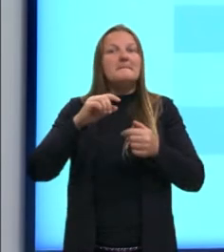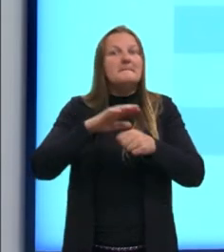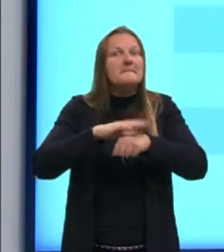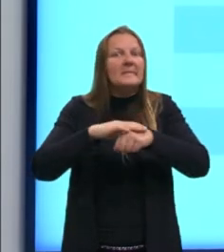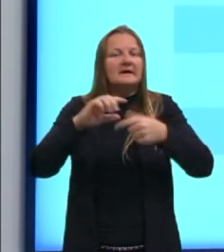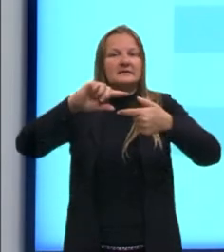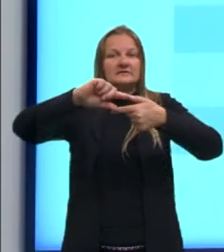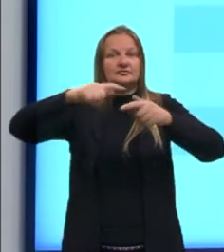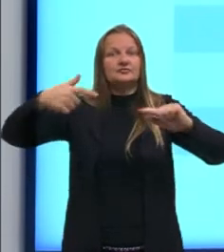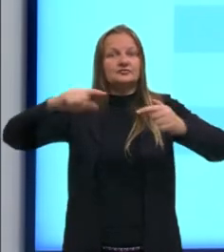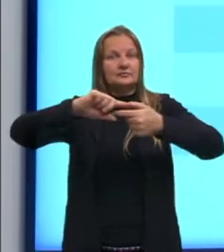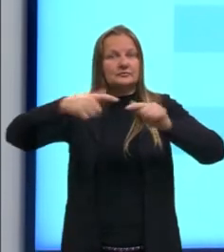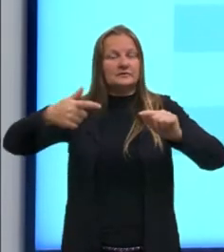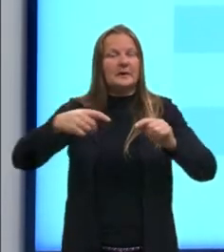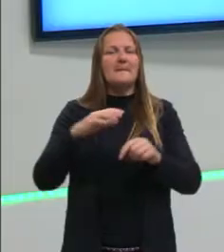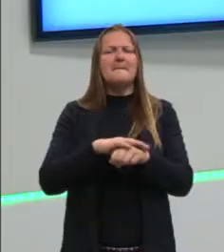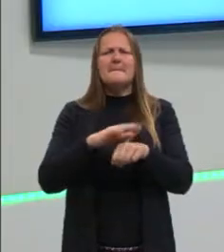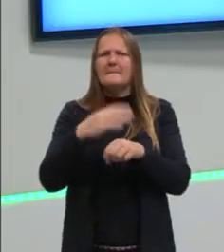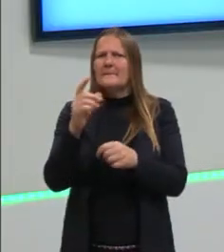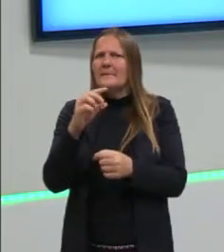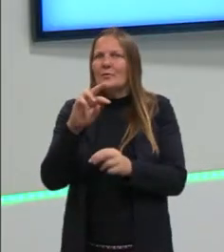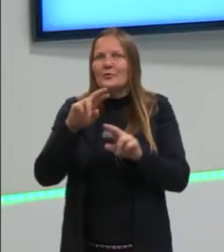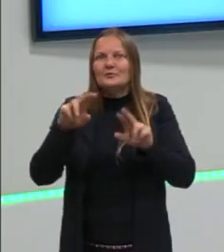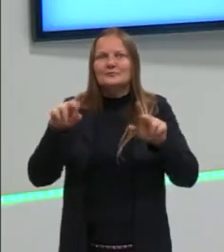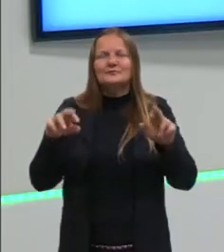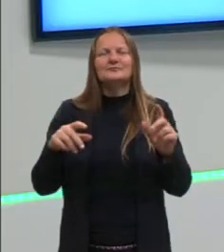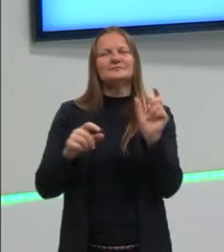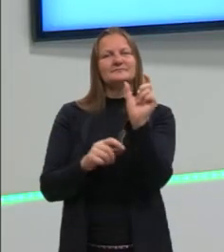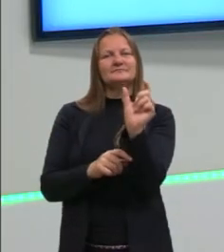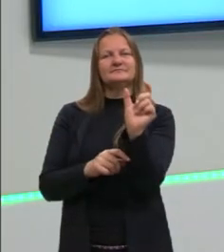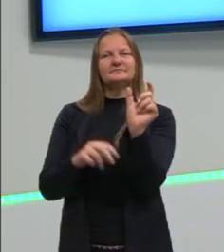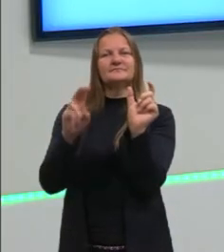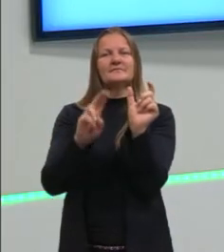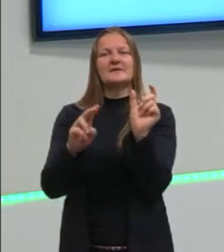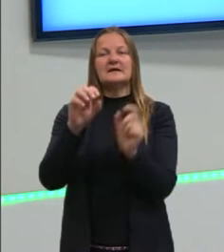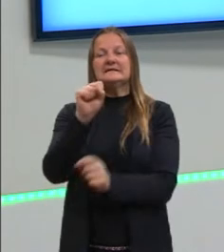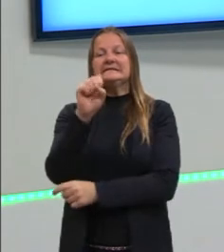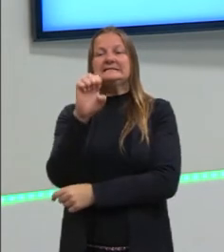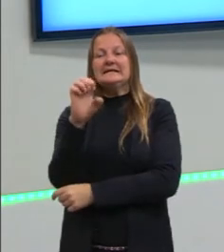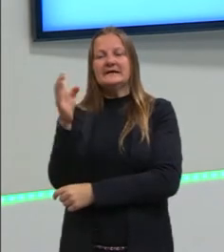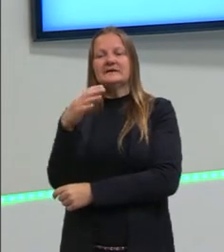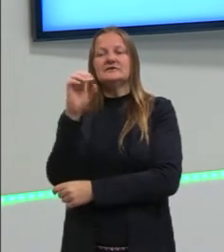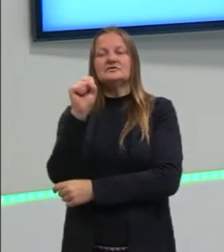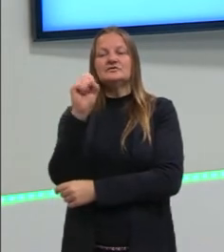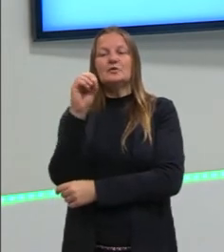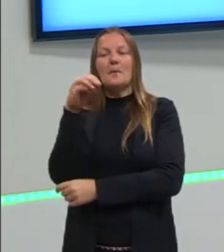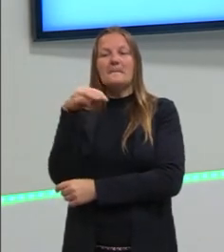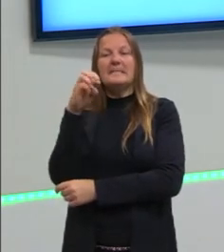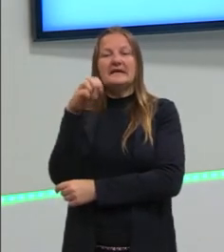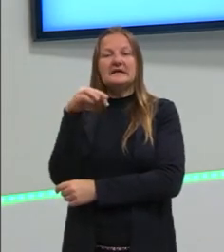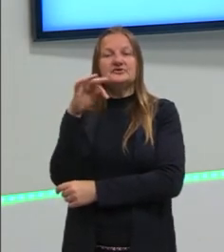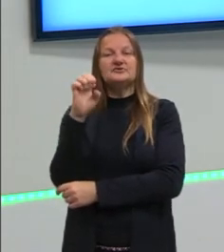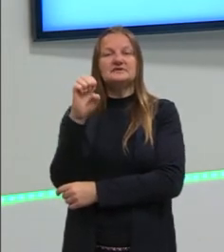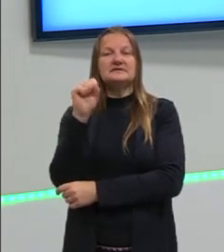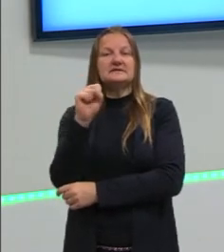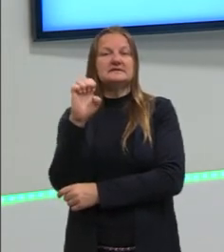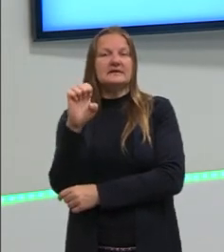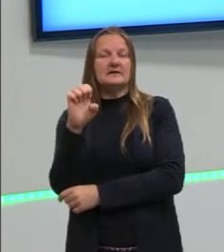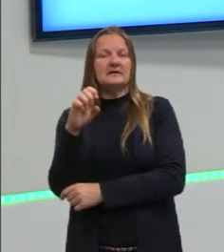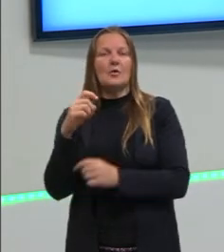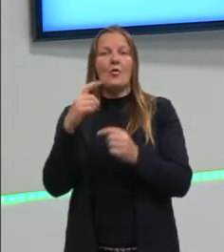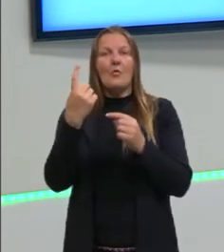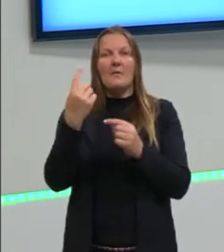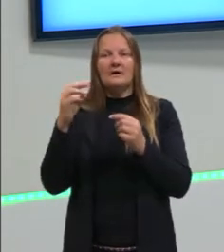já falamos muito, né, em alguns termos, onde nós utilizamos C e somente C. Porque uma depende